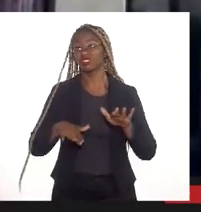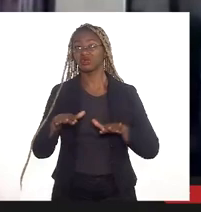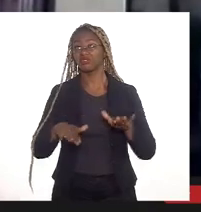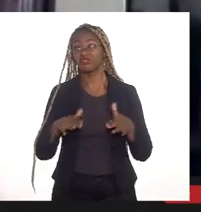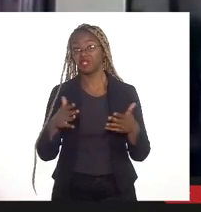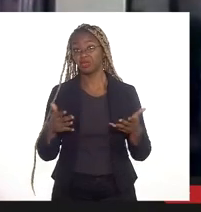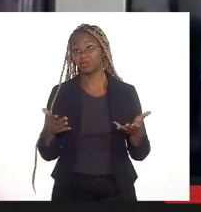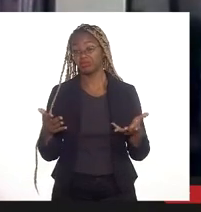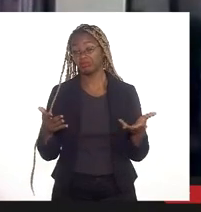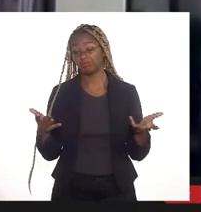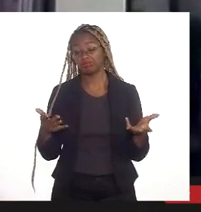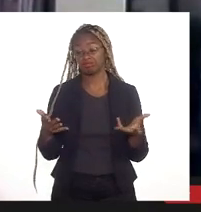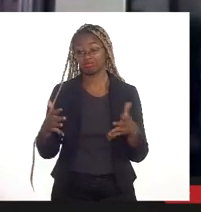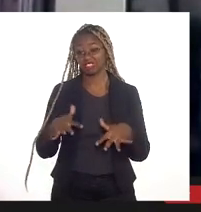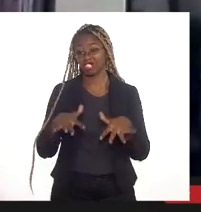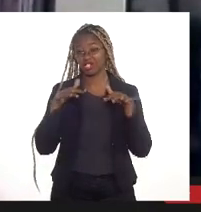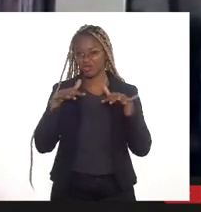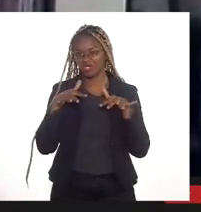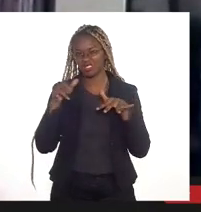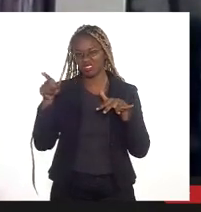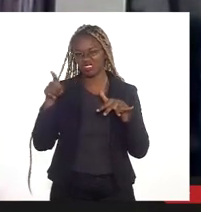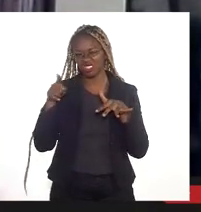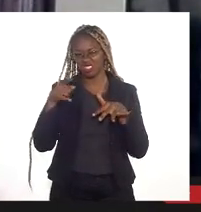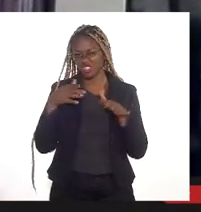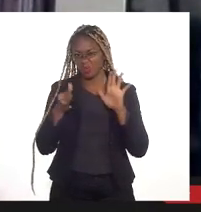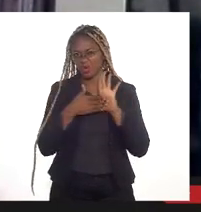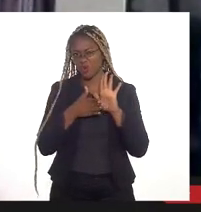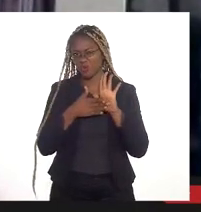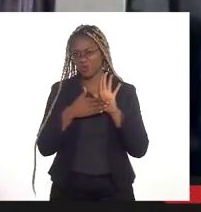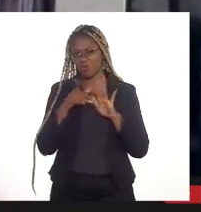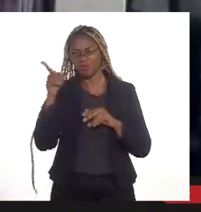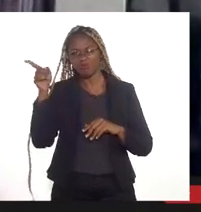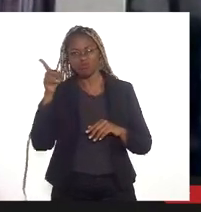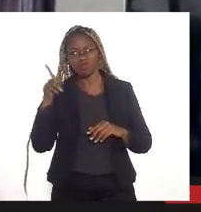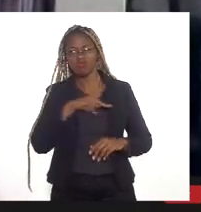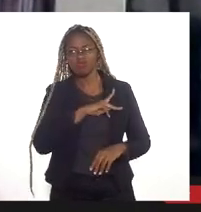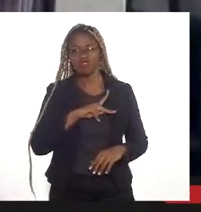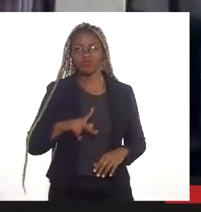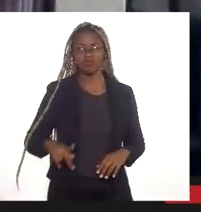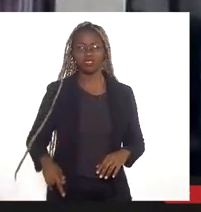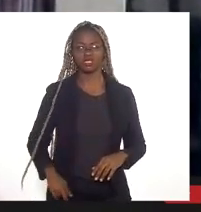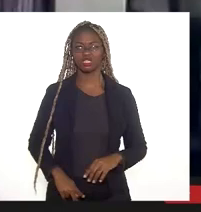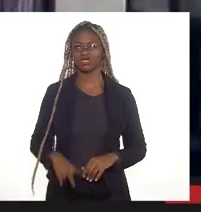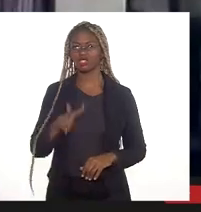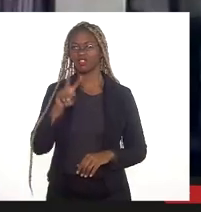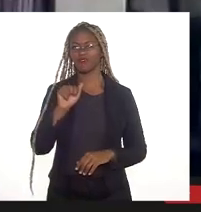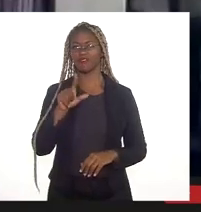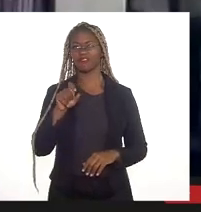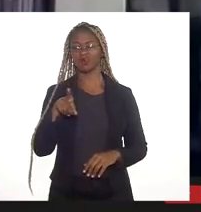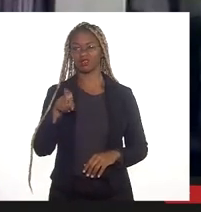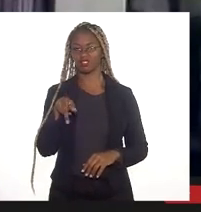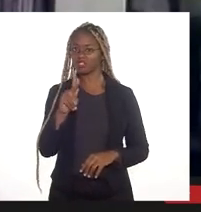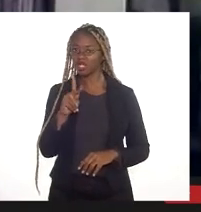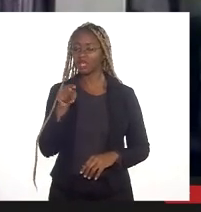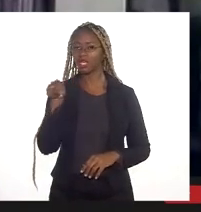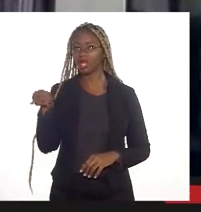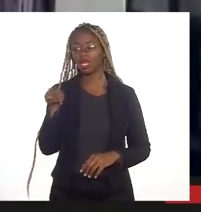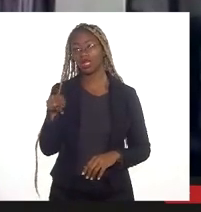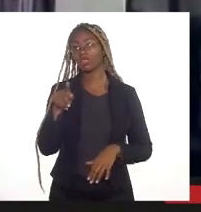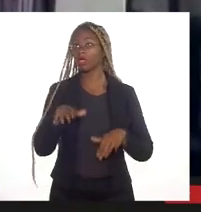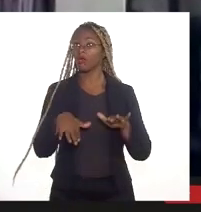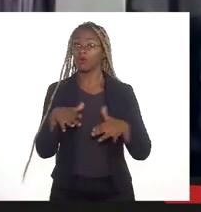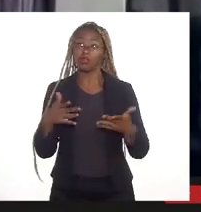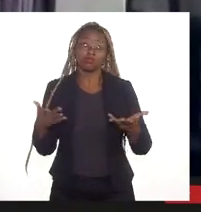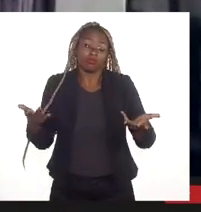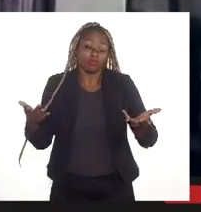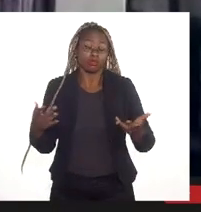audiência que está sendo proposta pelo presidente Valdeque Carneiro, de repente, a